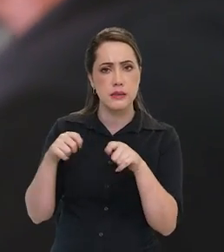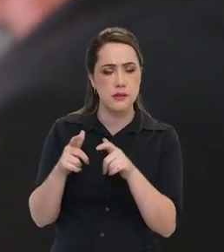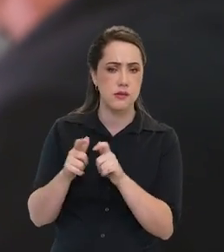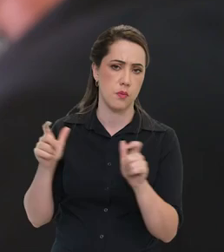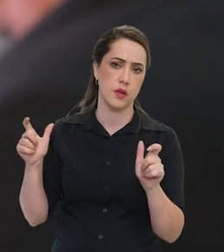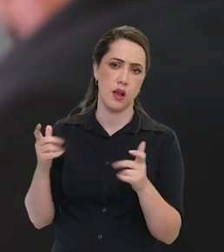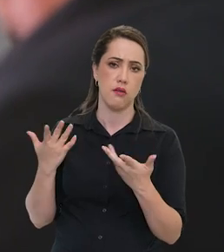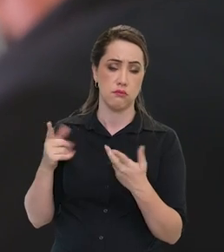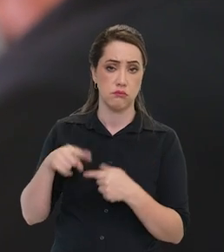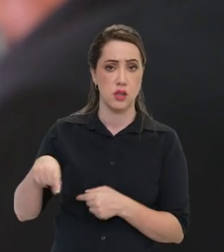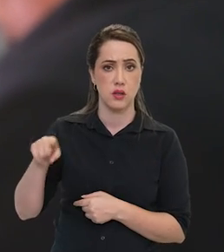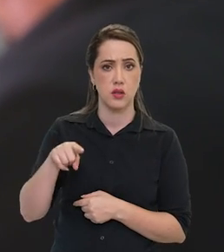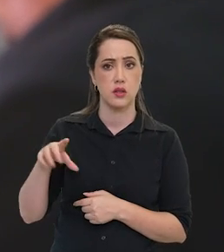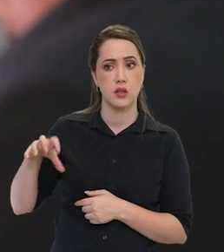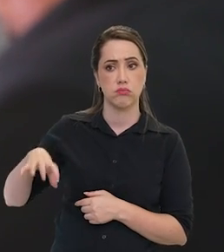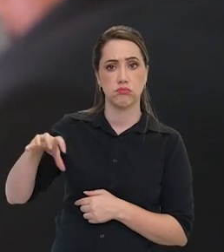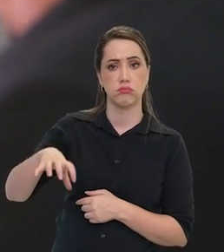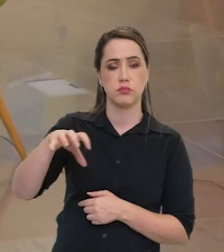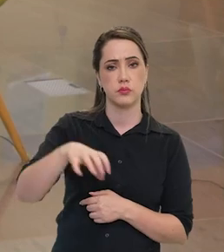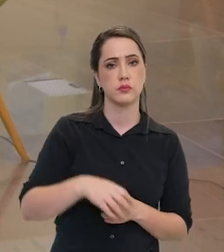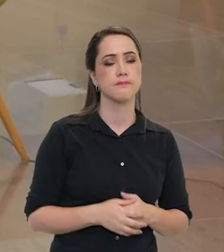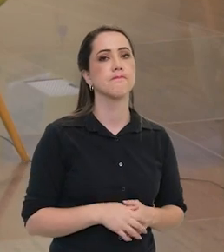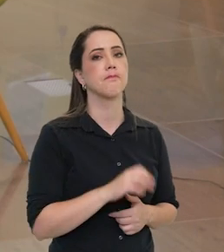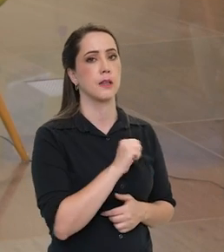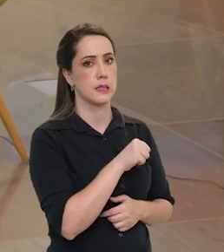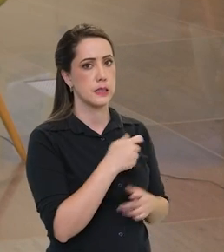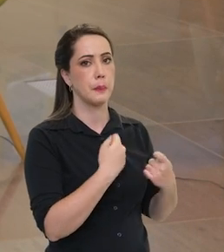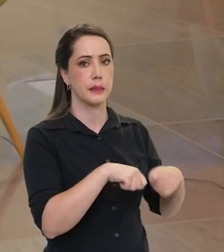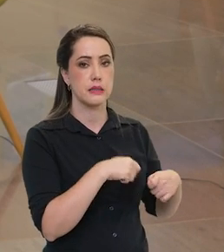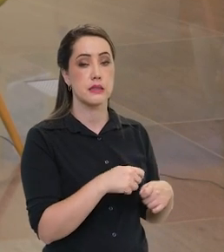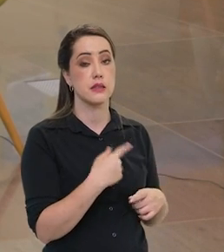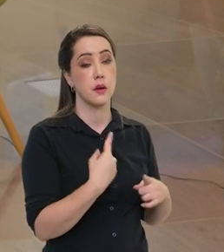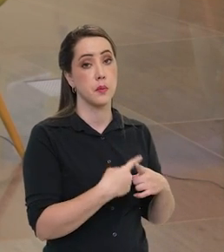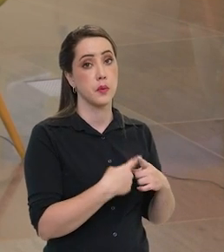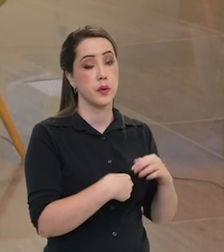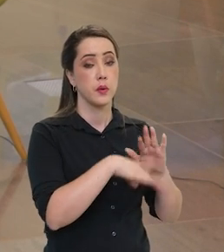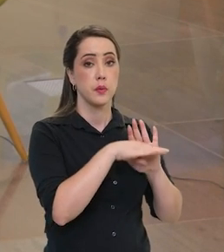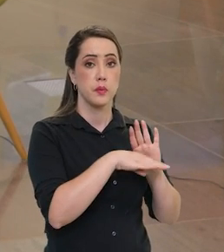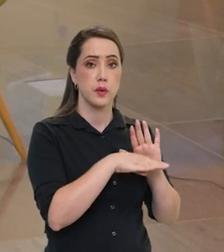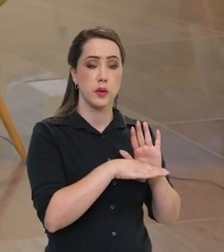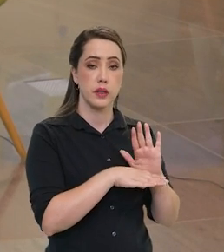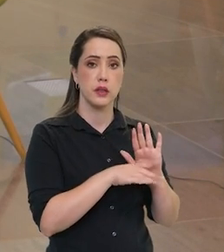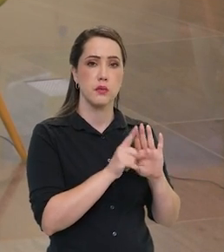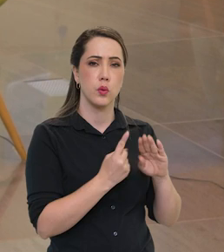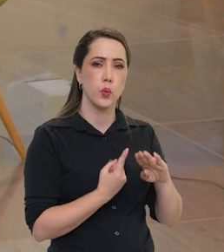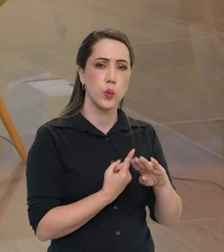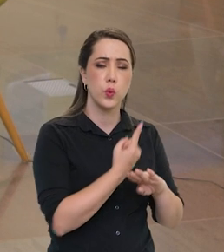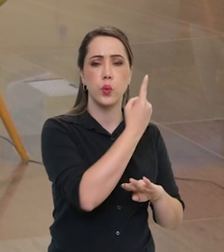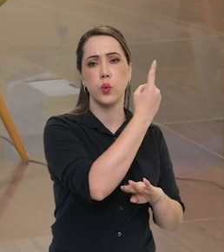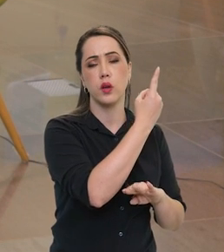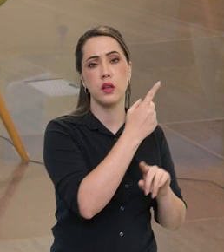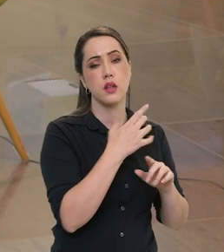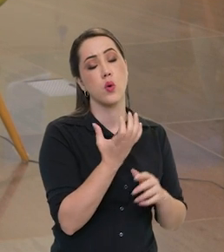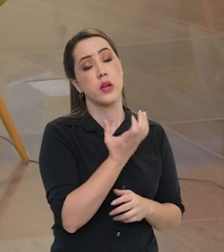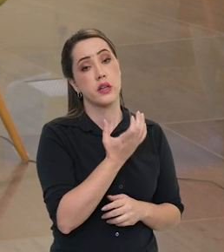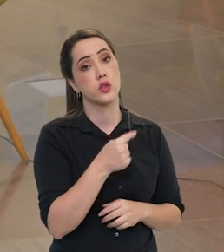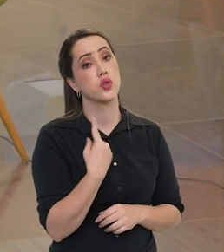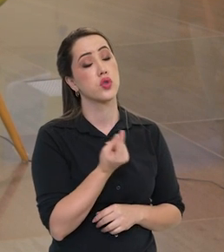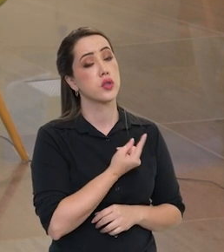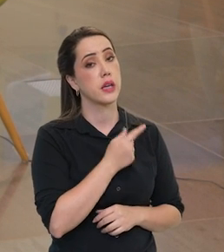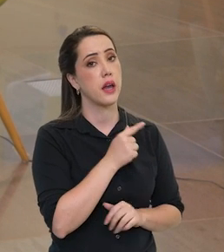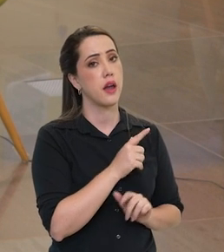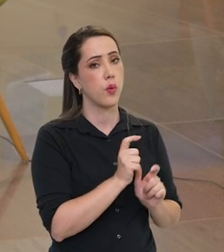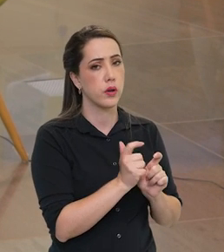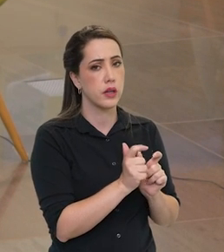Há necessidade de expansão desse setor? Há necessidade, porque a pretensão do programa espacial, aquilo que a gente quer